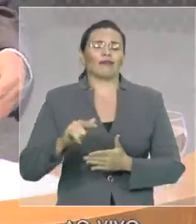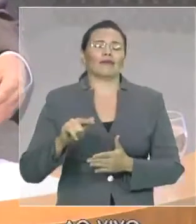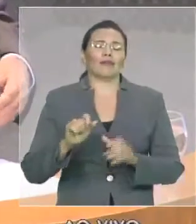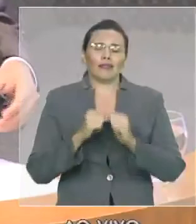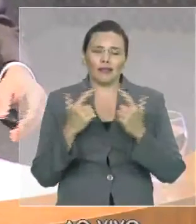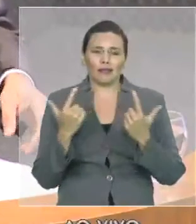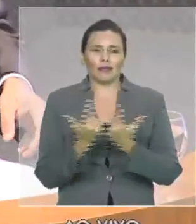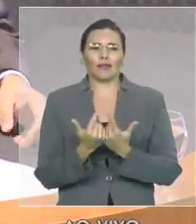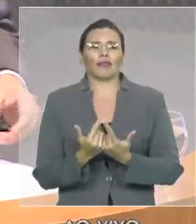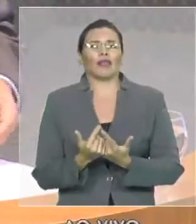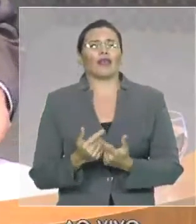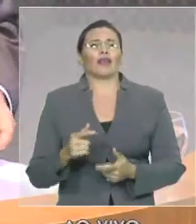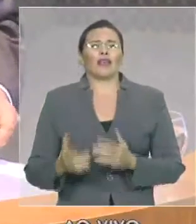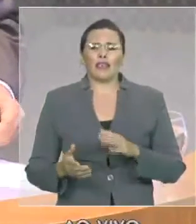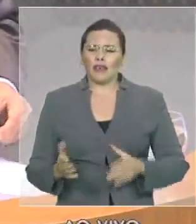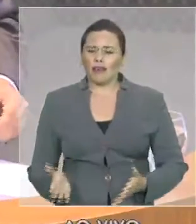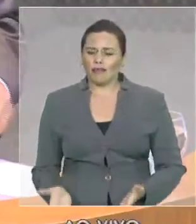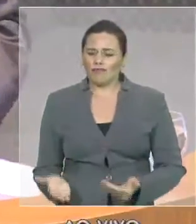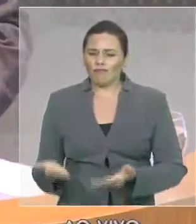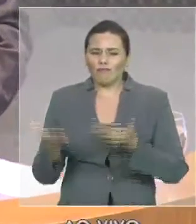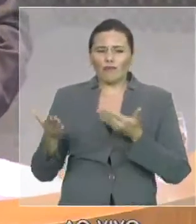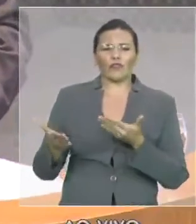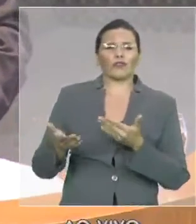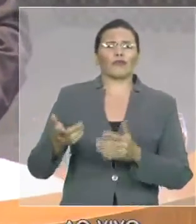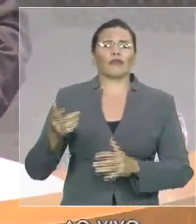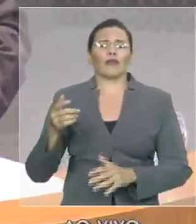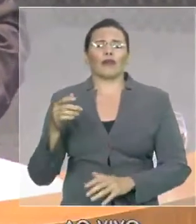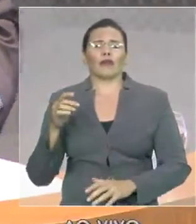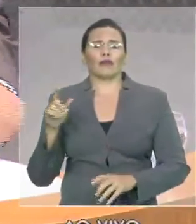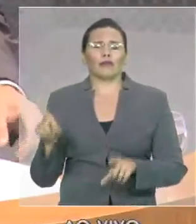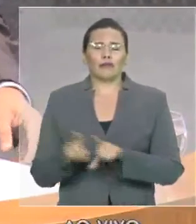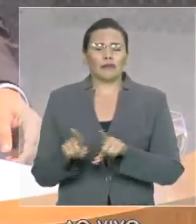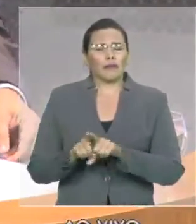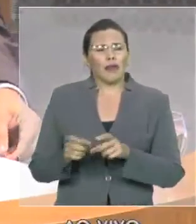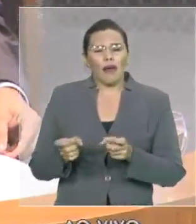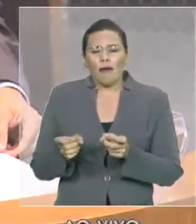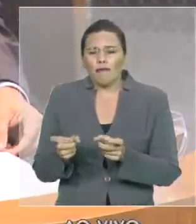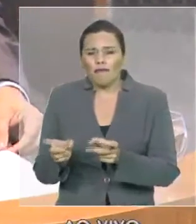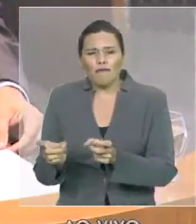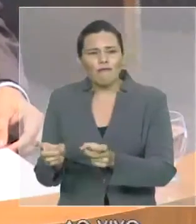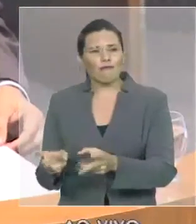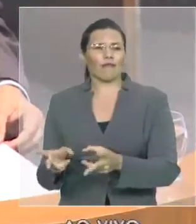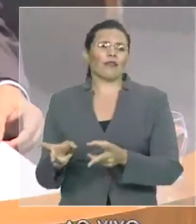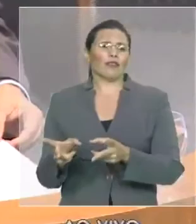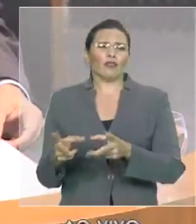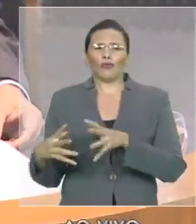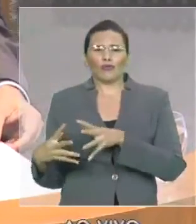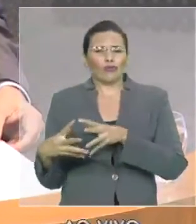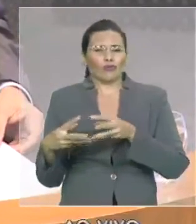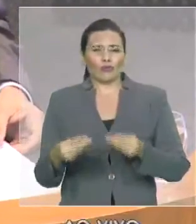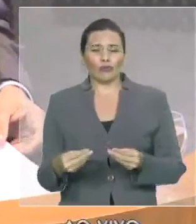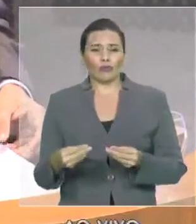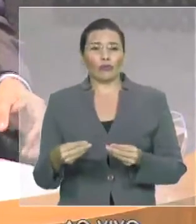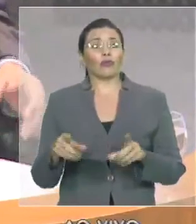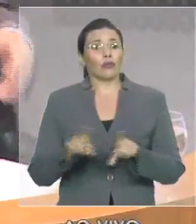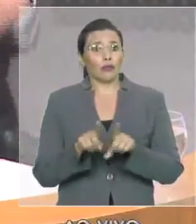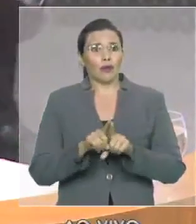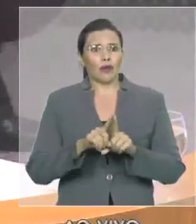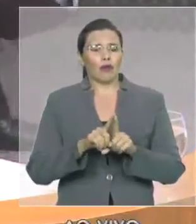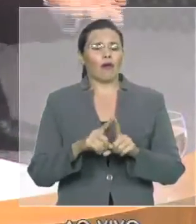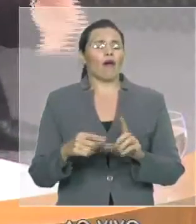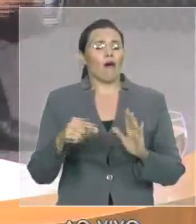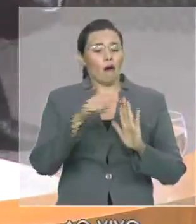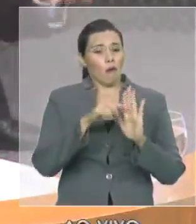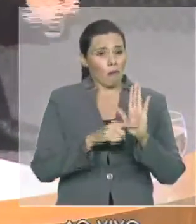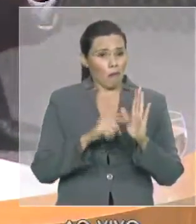beneficiando cerca de 200 mil produtores e o programa Mais Empresas também